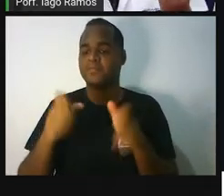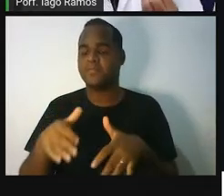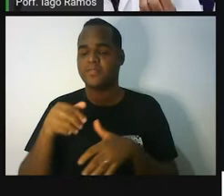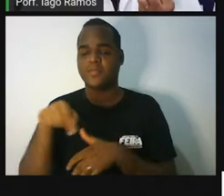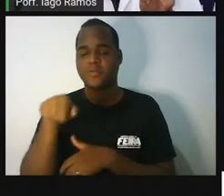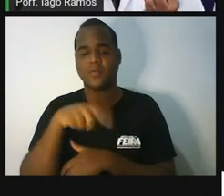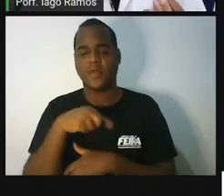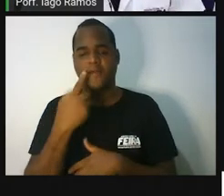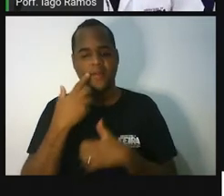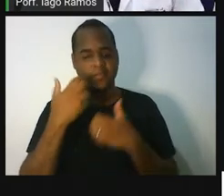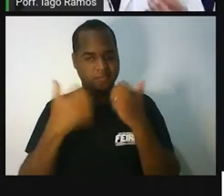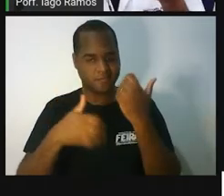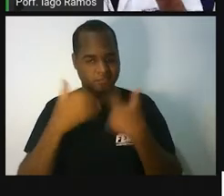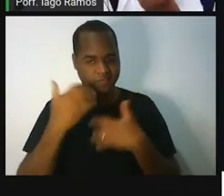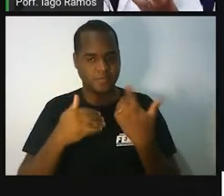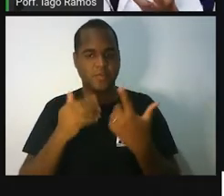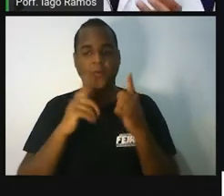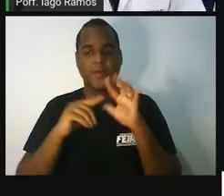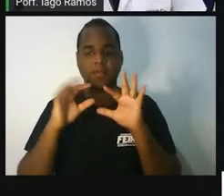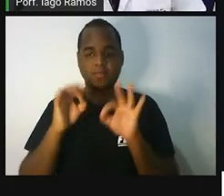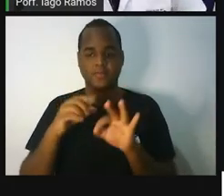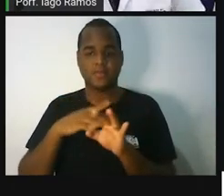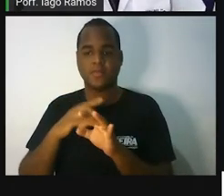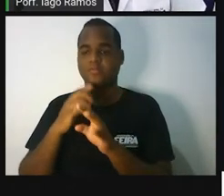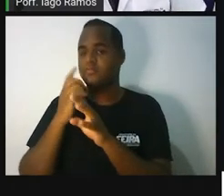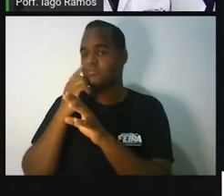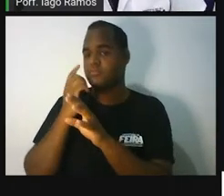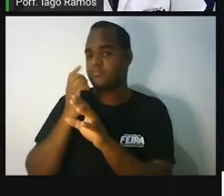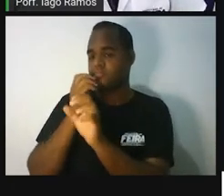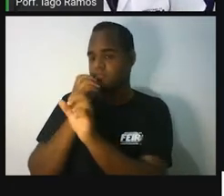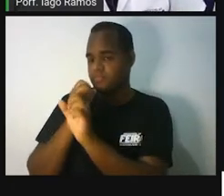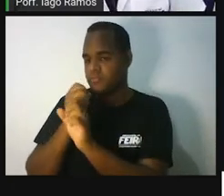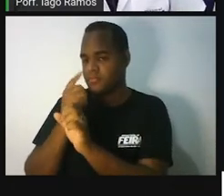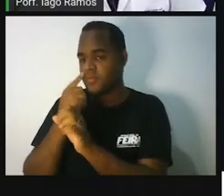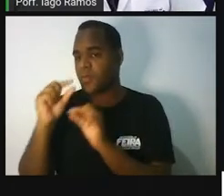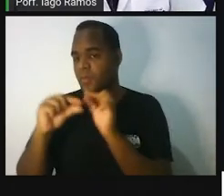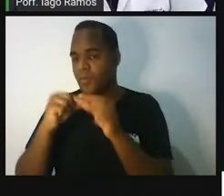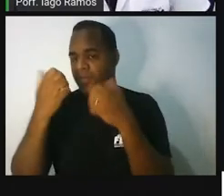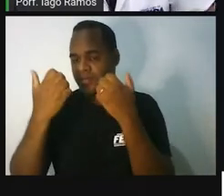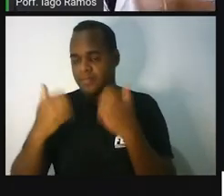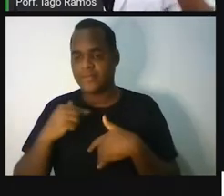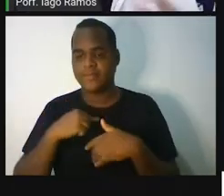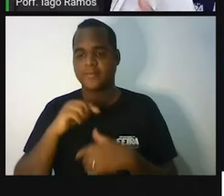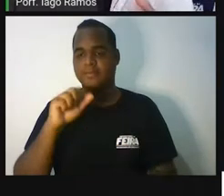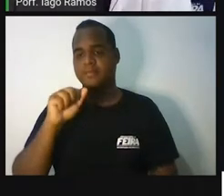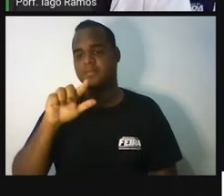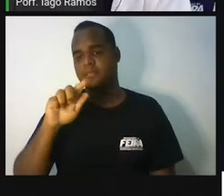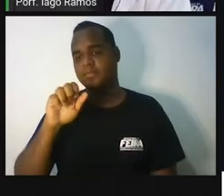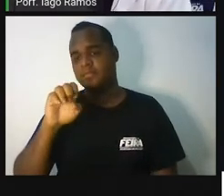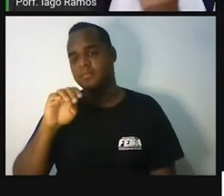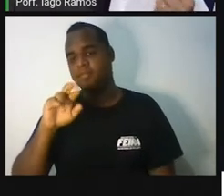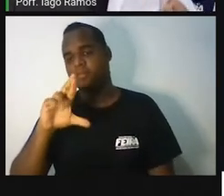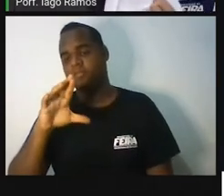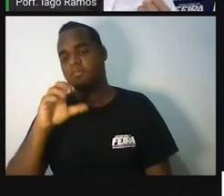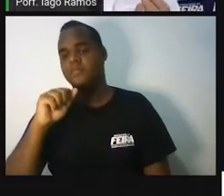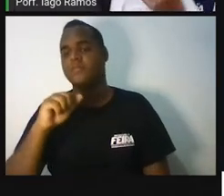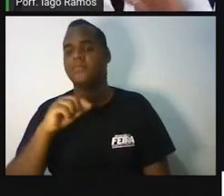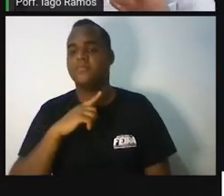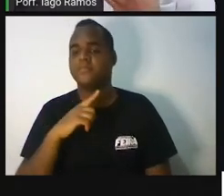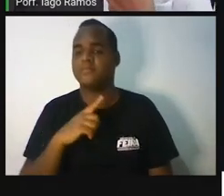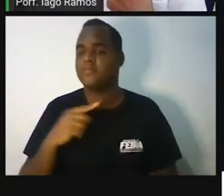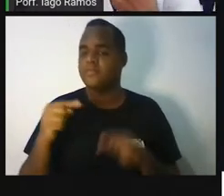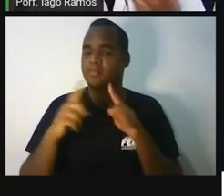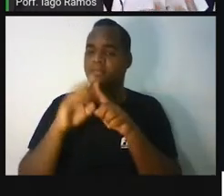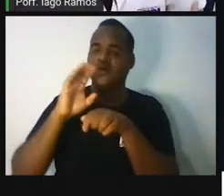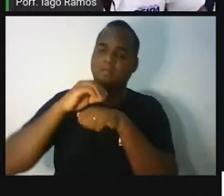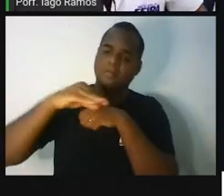mexer com esse negócio, um pouquinho desse negócio chamado de álgebra, tá? E eu vou trazer isso, vou